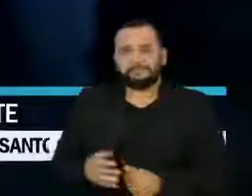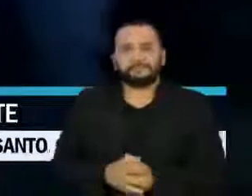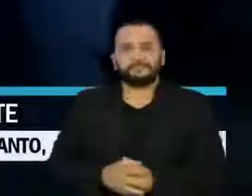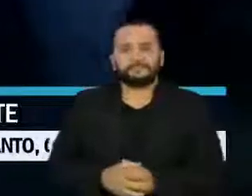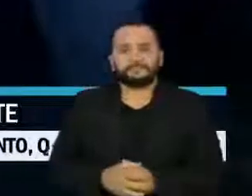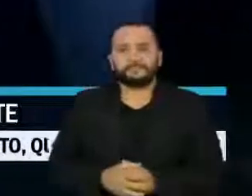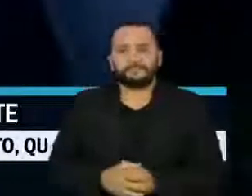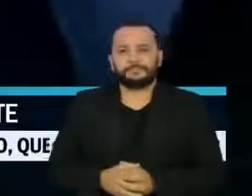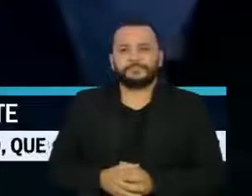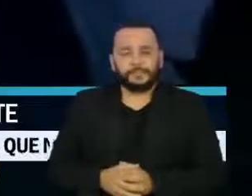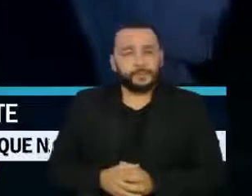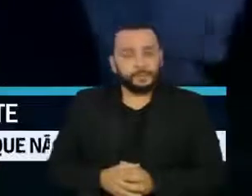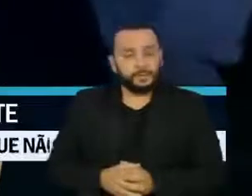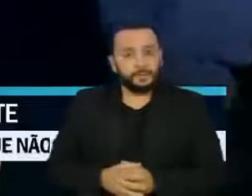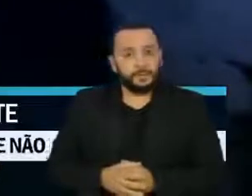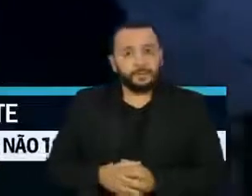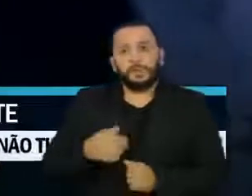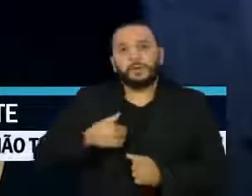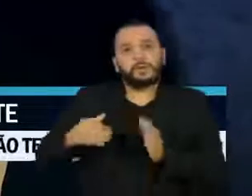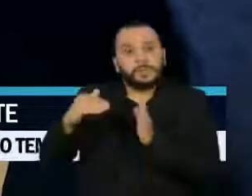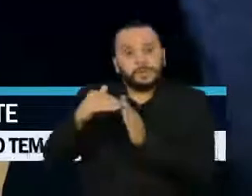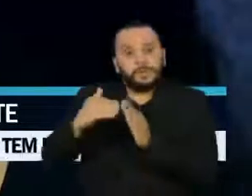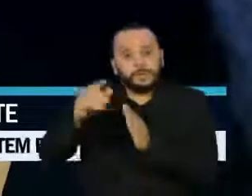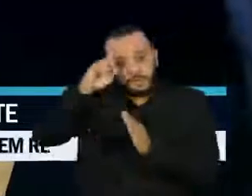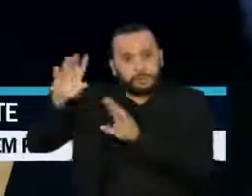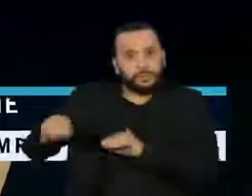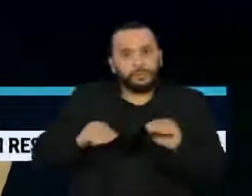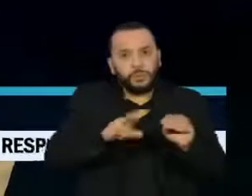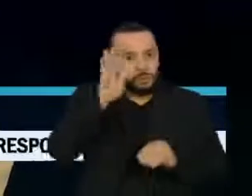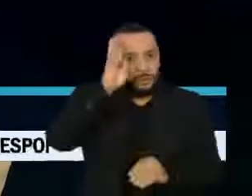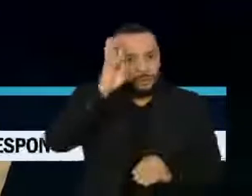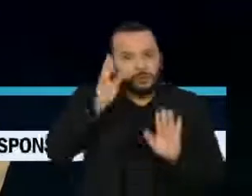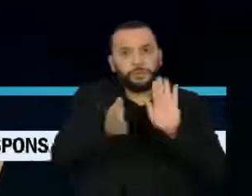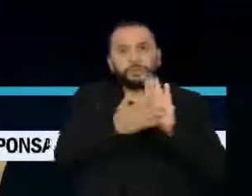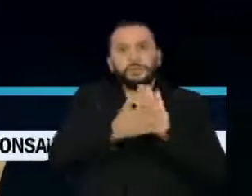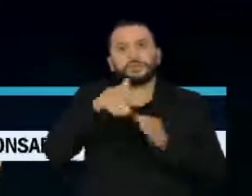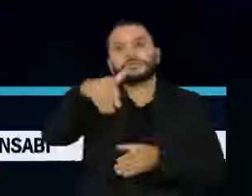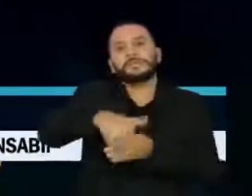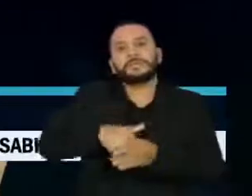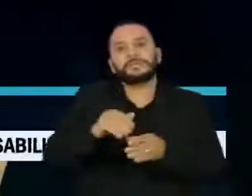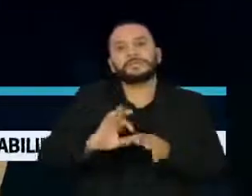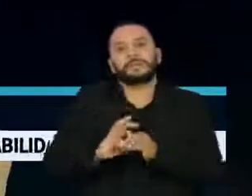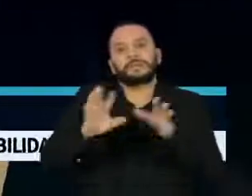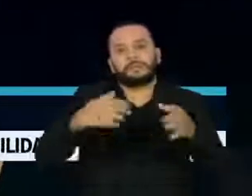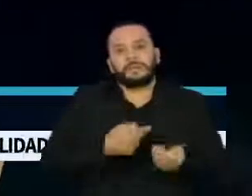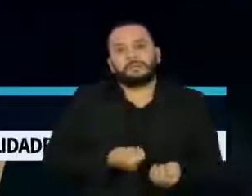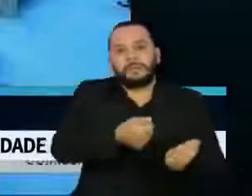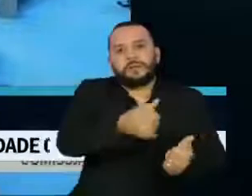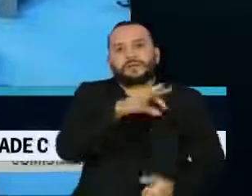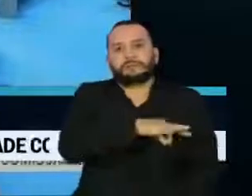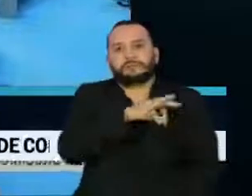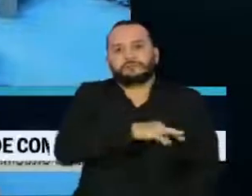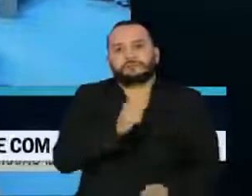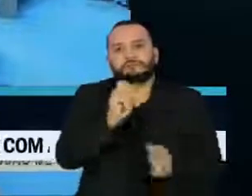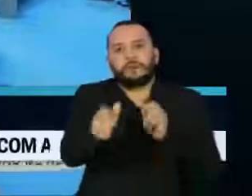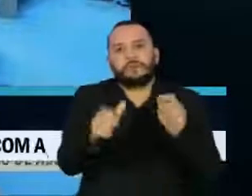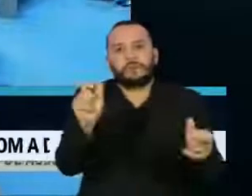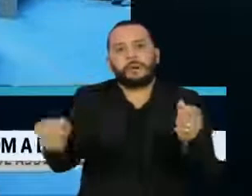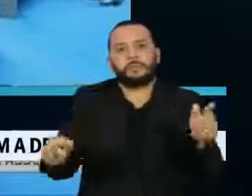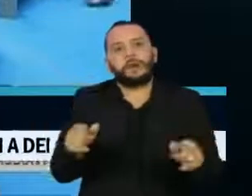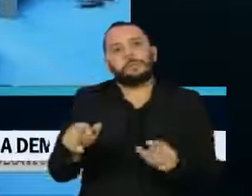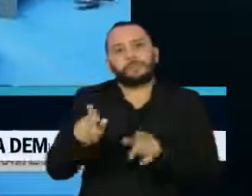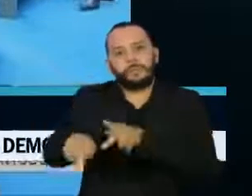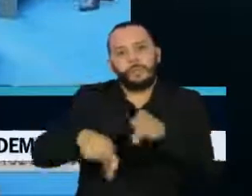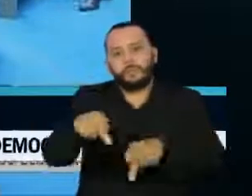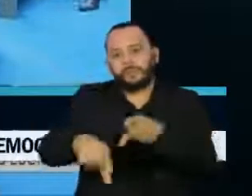O Senado decidiu adiar para a próxima quarta-feira a votação da proposta que vai liberar o auxílio emergencial. A